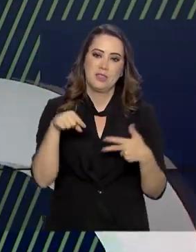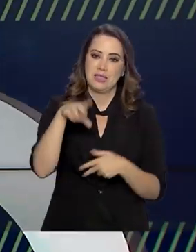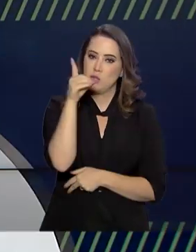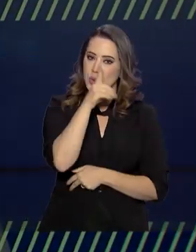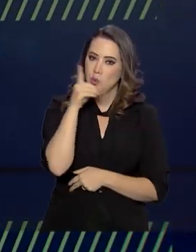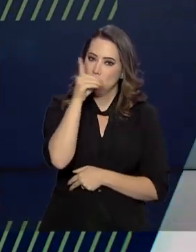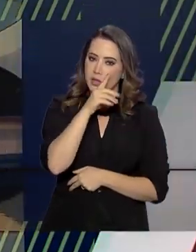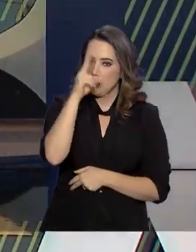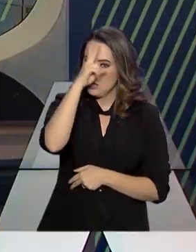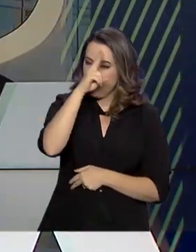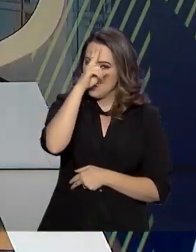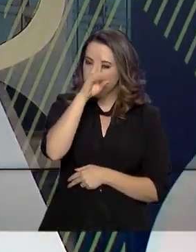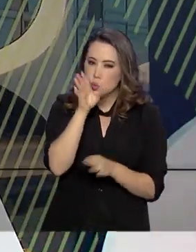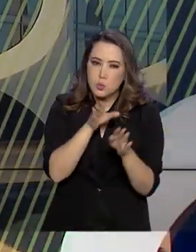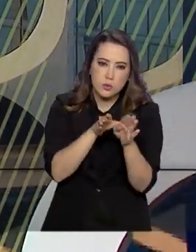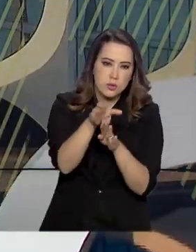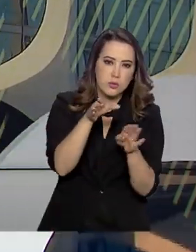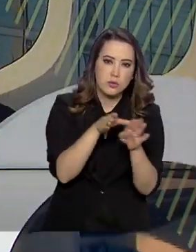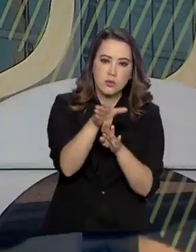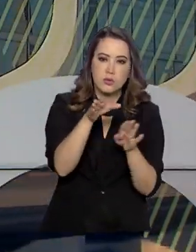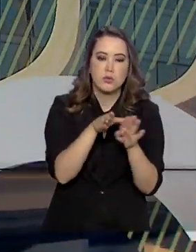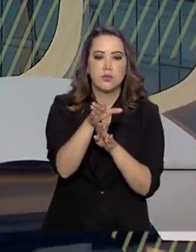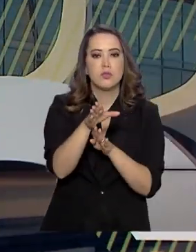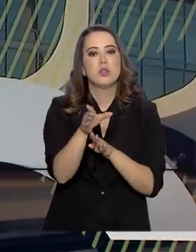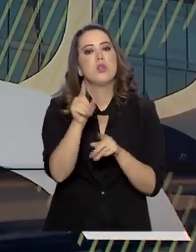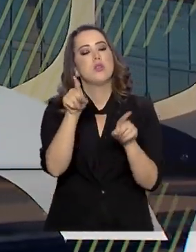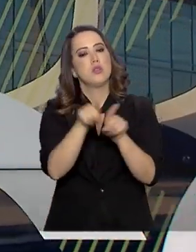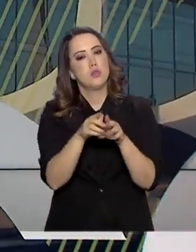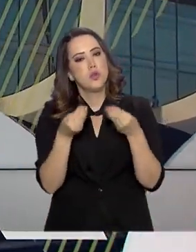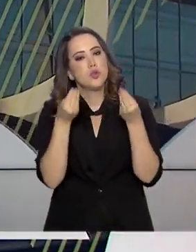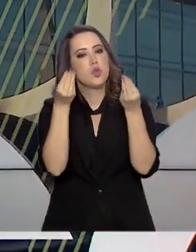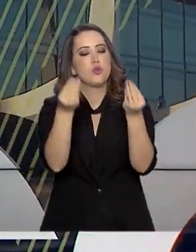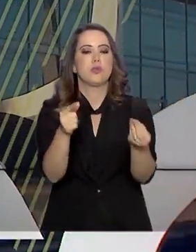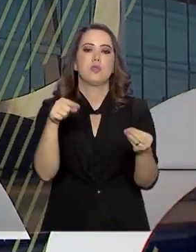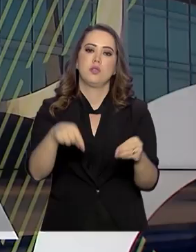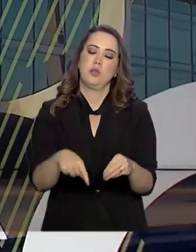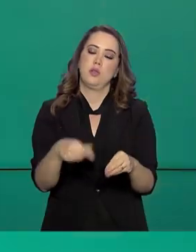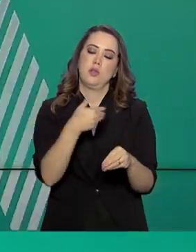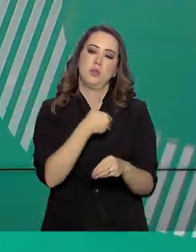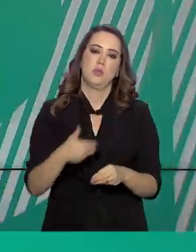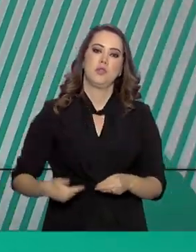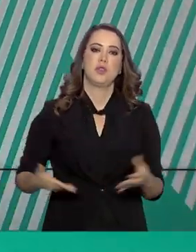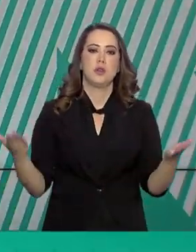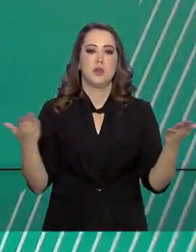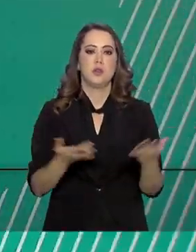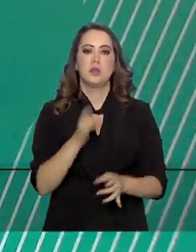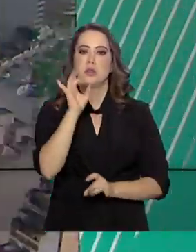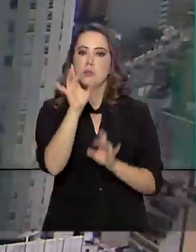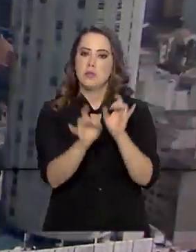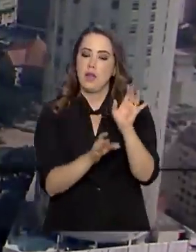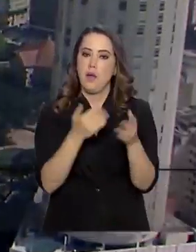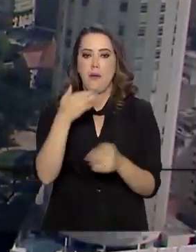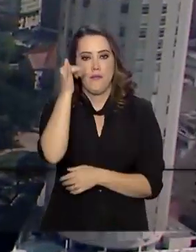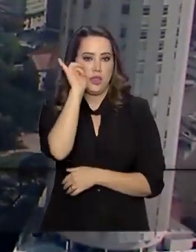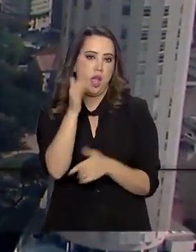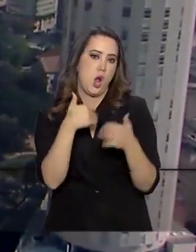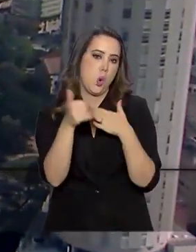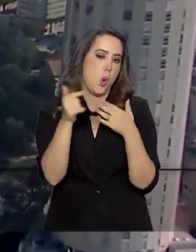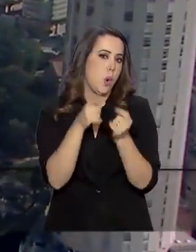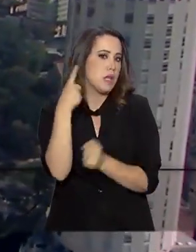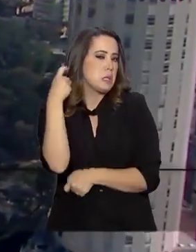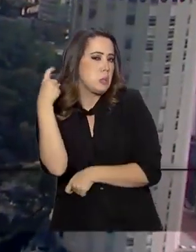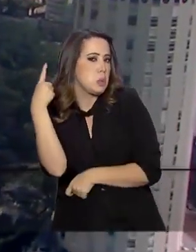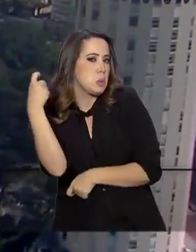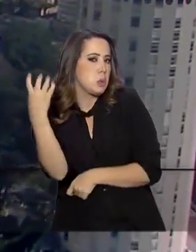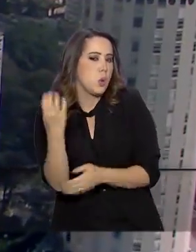domingo. Lembre-se de todas as dicas que a gente deu aqui no governo agora, especialmente de evitar qualquer alarme